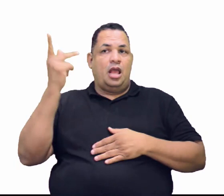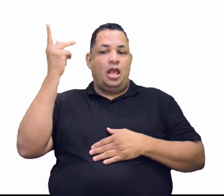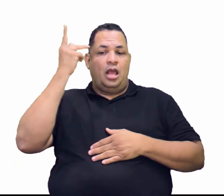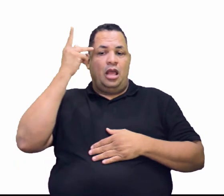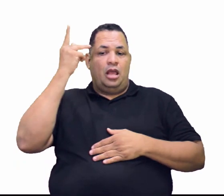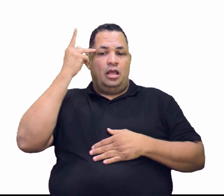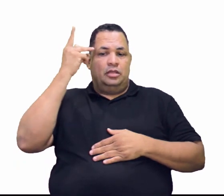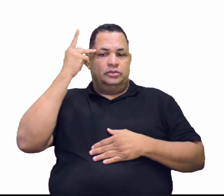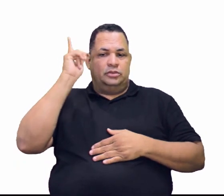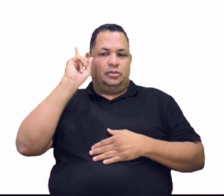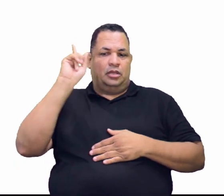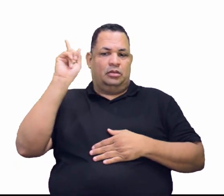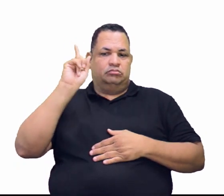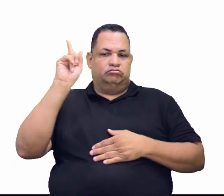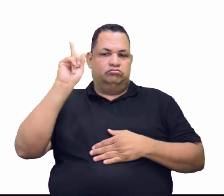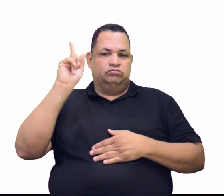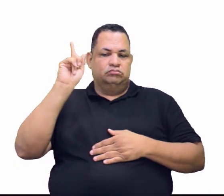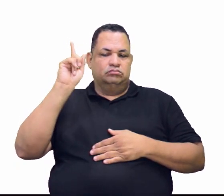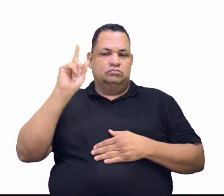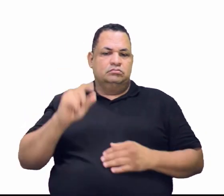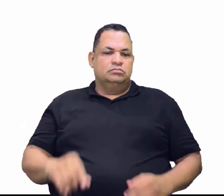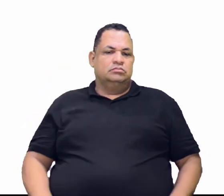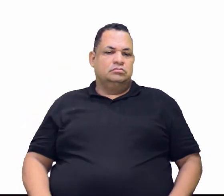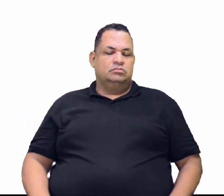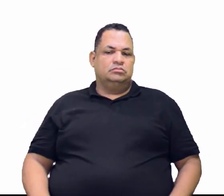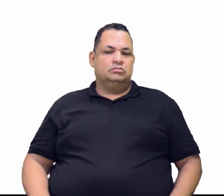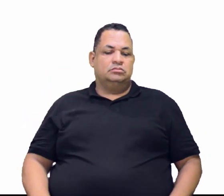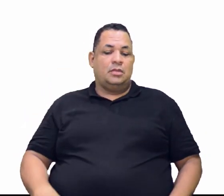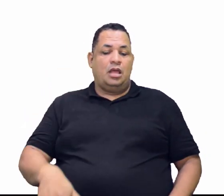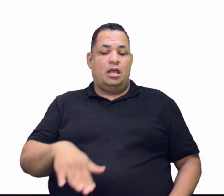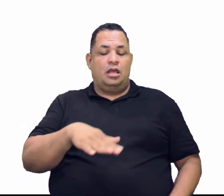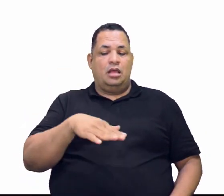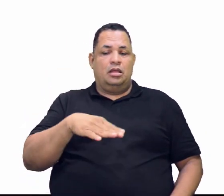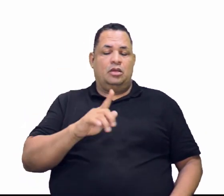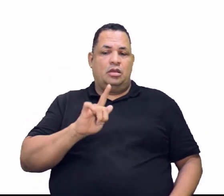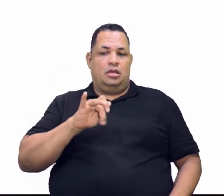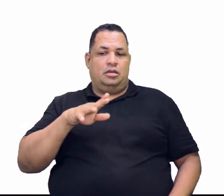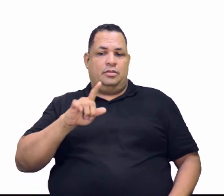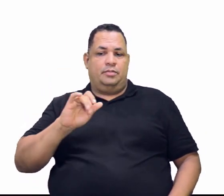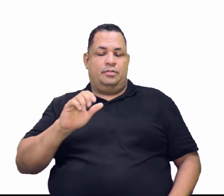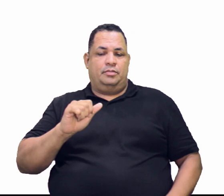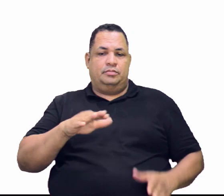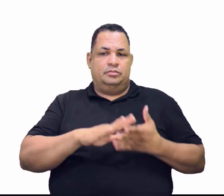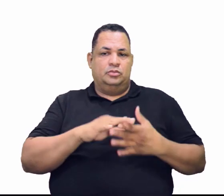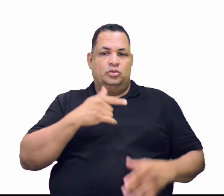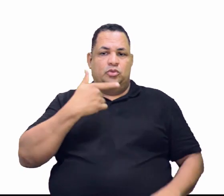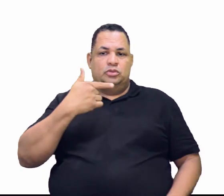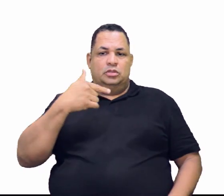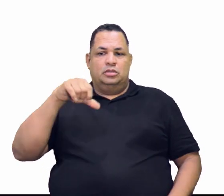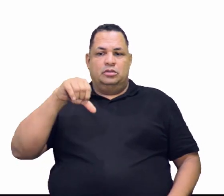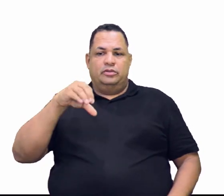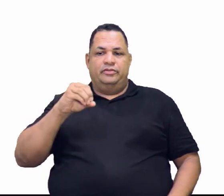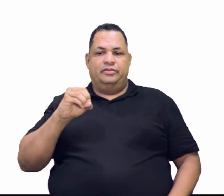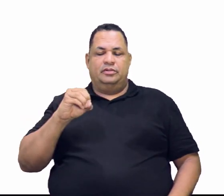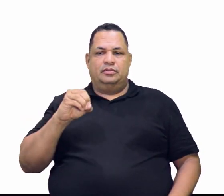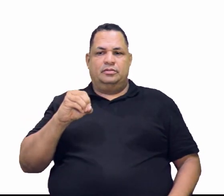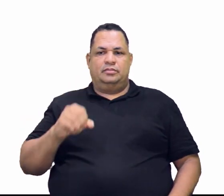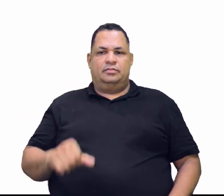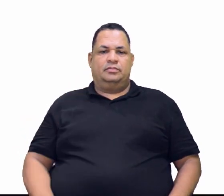São Paulo. É na bolsa de valores. Lá no garimpo, talvez os que já estão pagando, 290 reais.